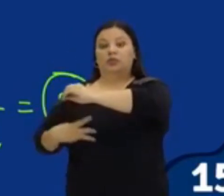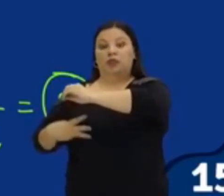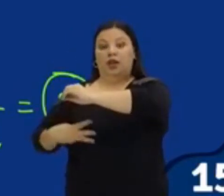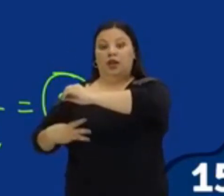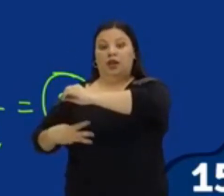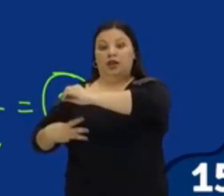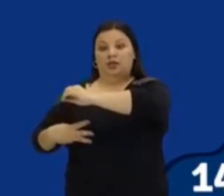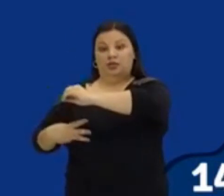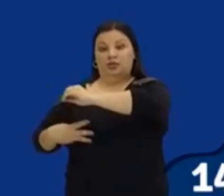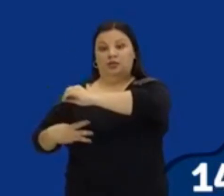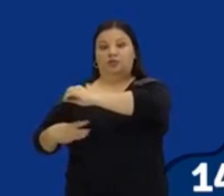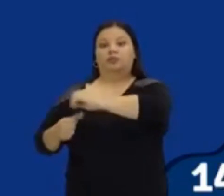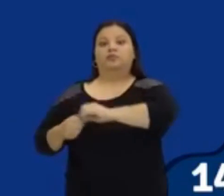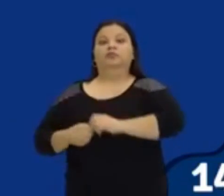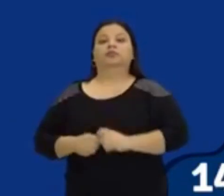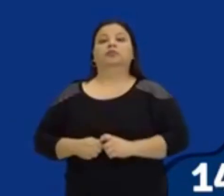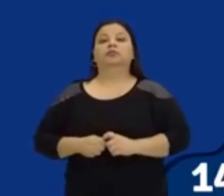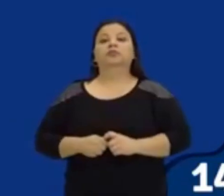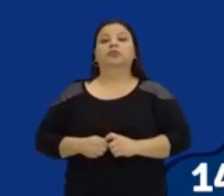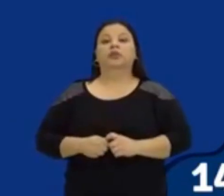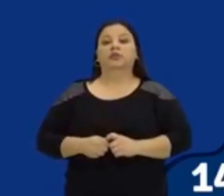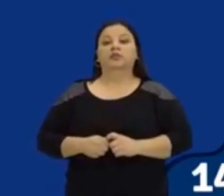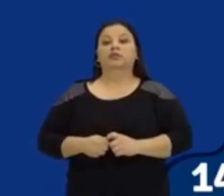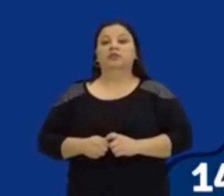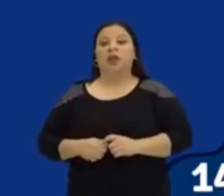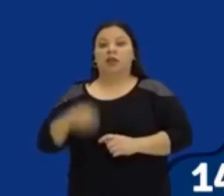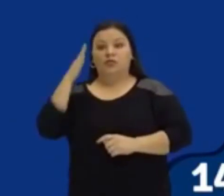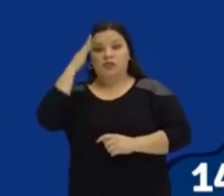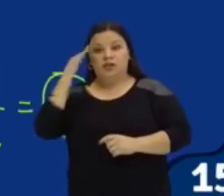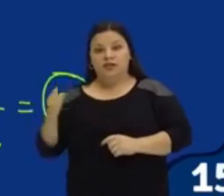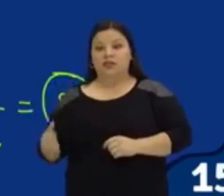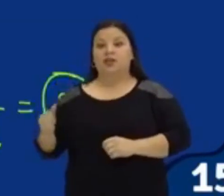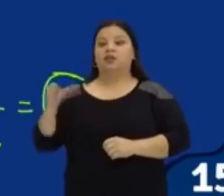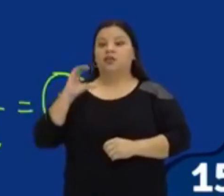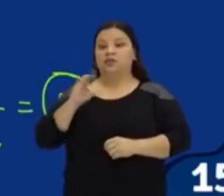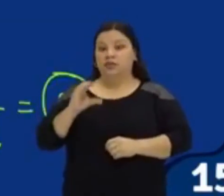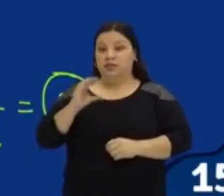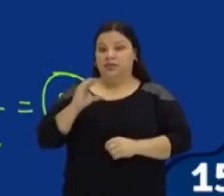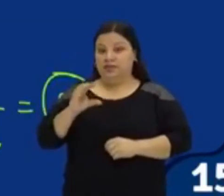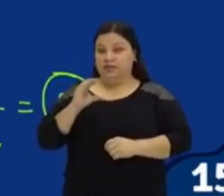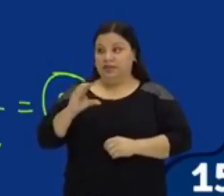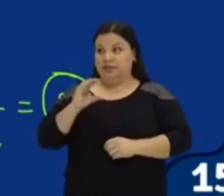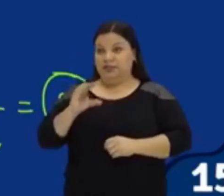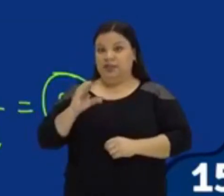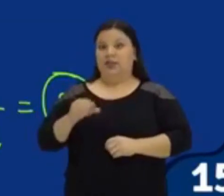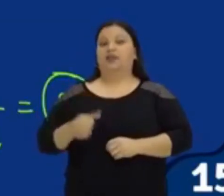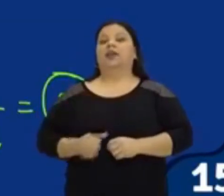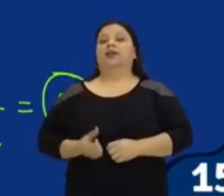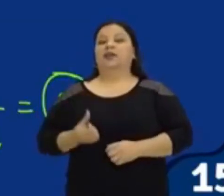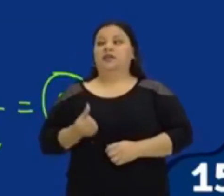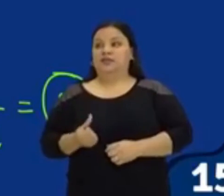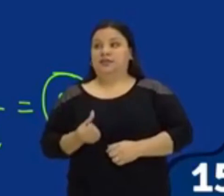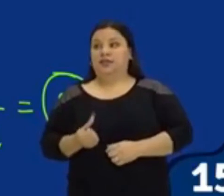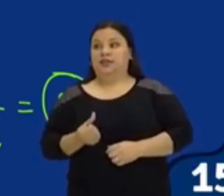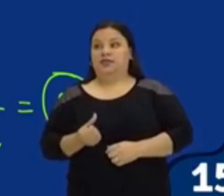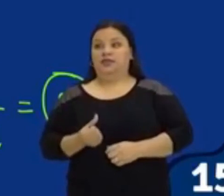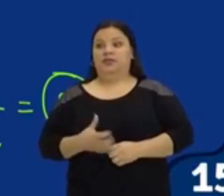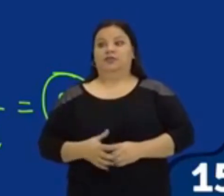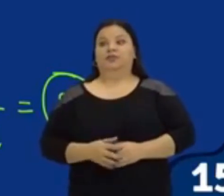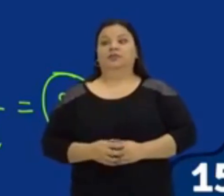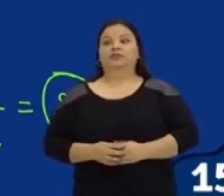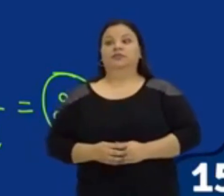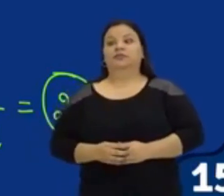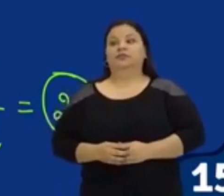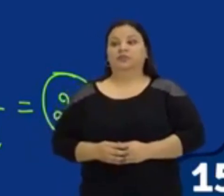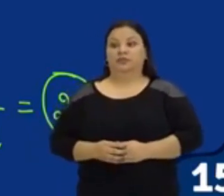questão da função eu tenho que o meu 6 olha, é positivo ele é o valor do c então aqui é como se passasse lá o